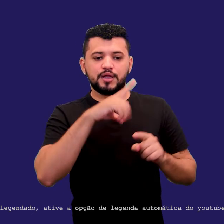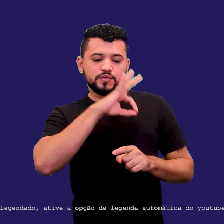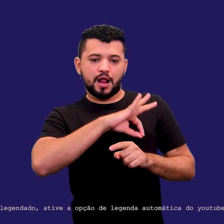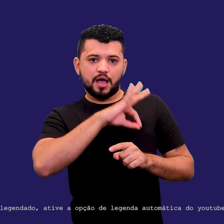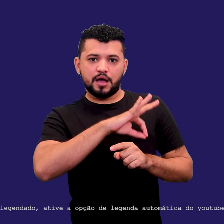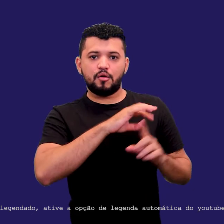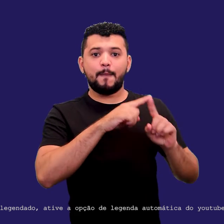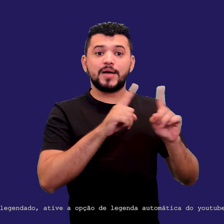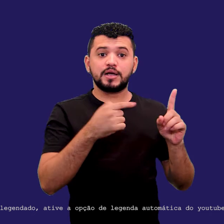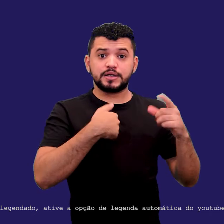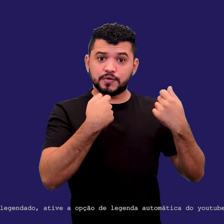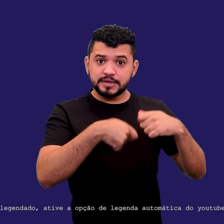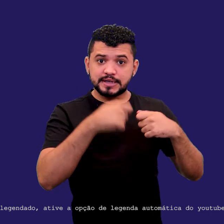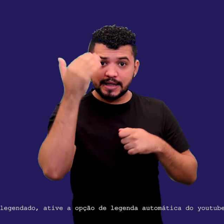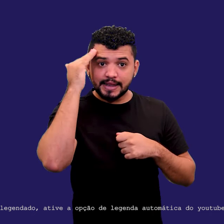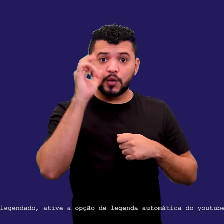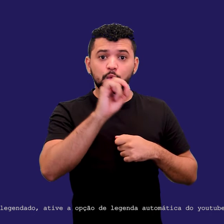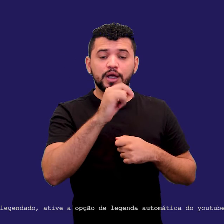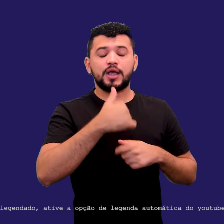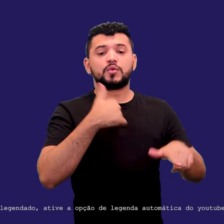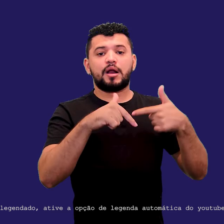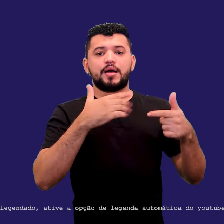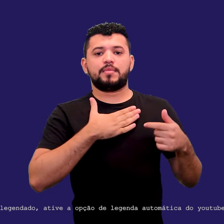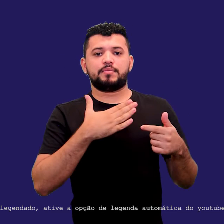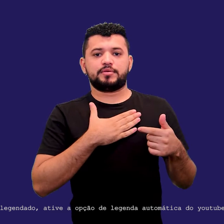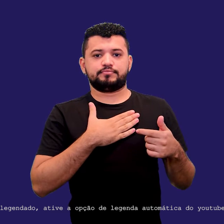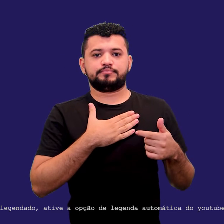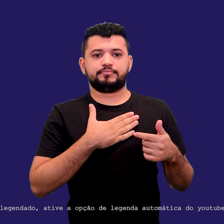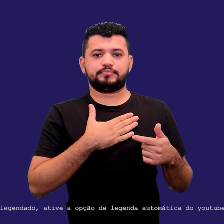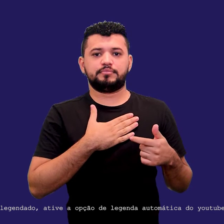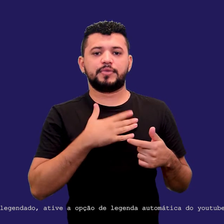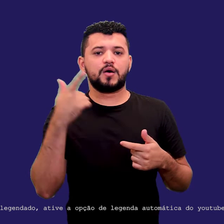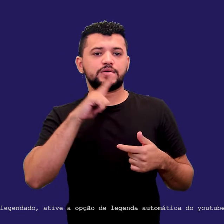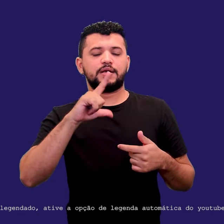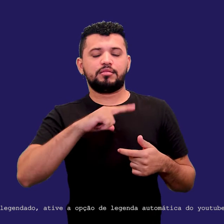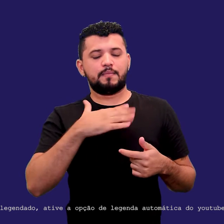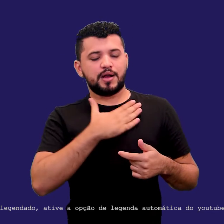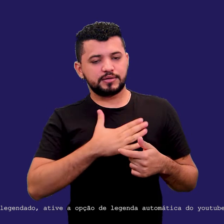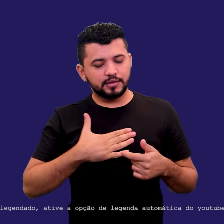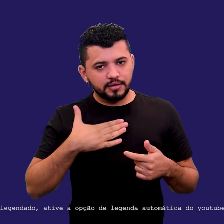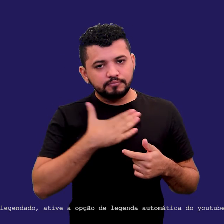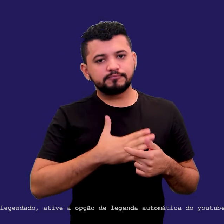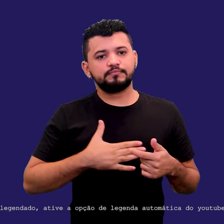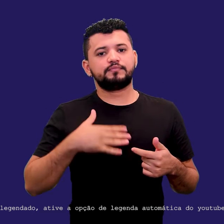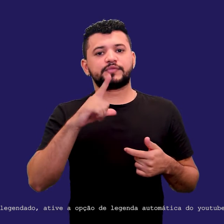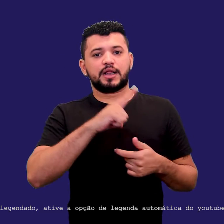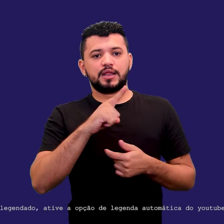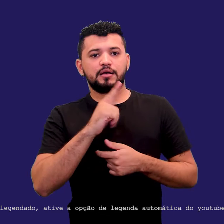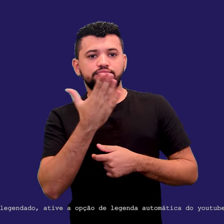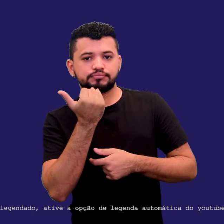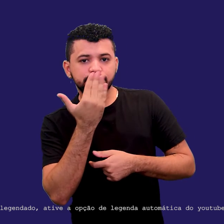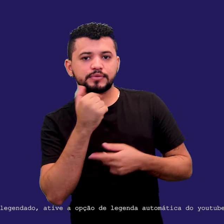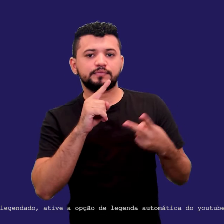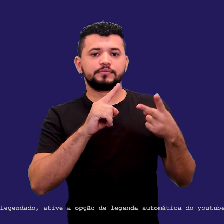preciso entender que eu trabalho para mim. Então eu trabalho para obter prazer, eu trabalho para obter sustento, eu trabalho para